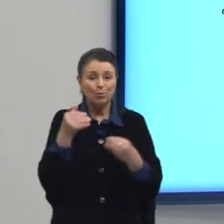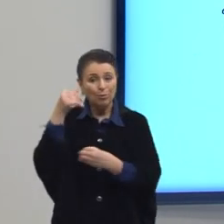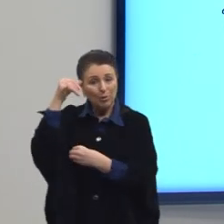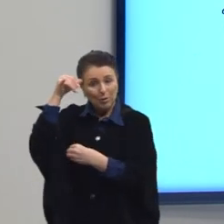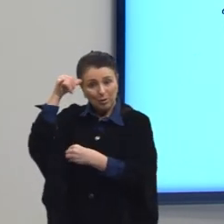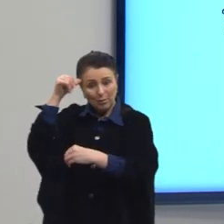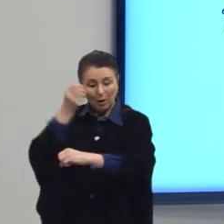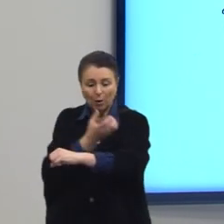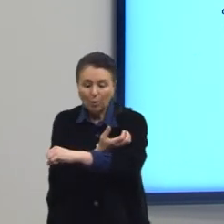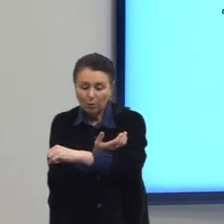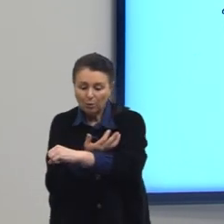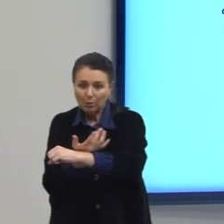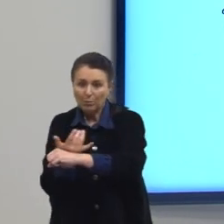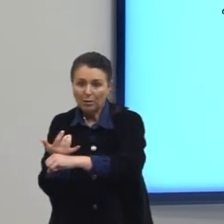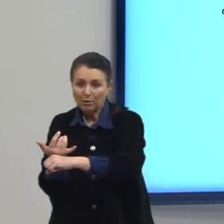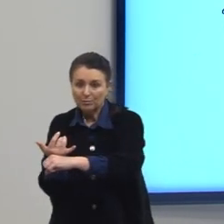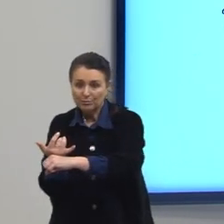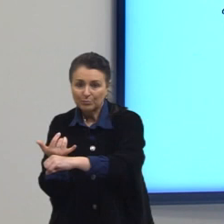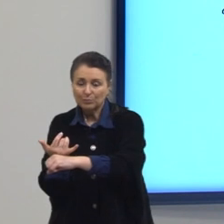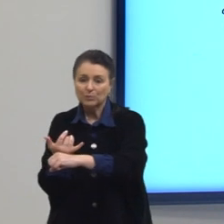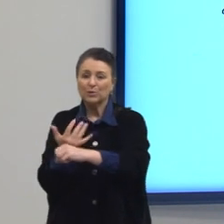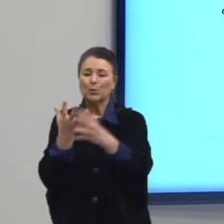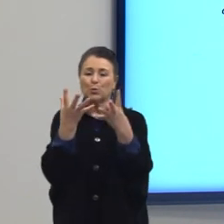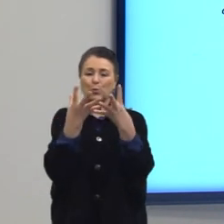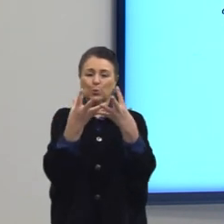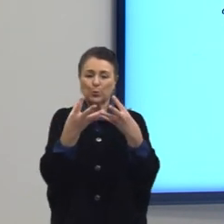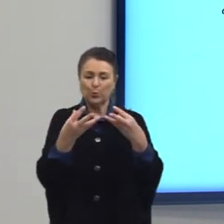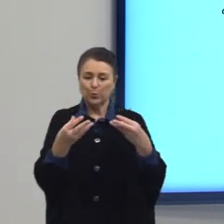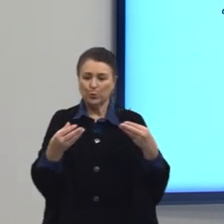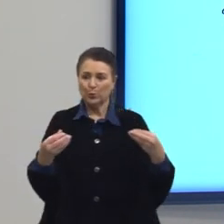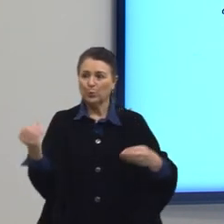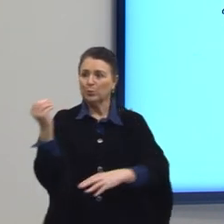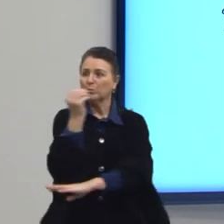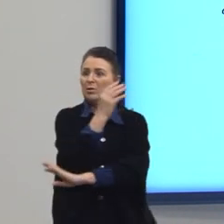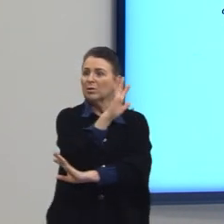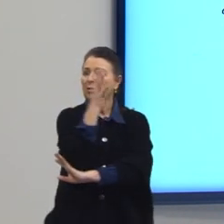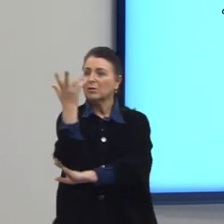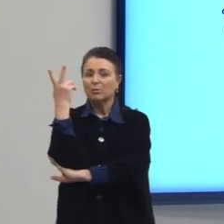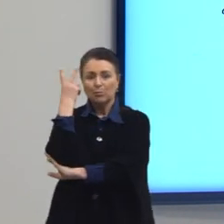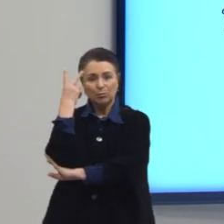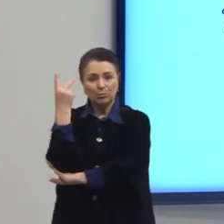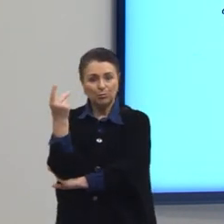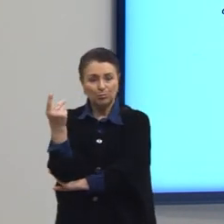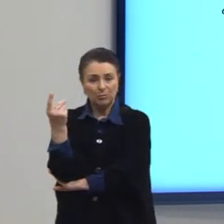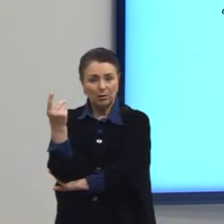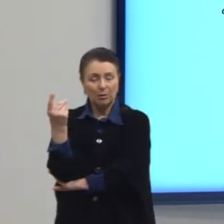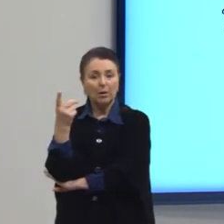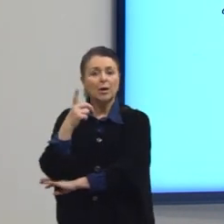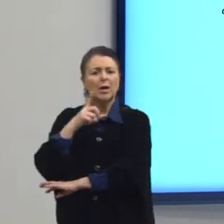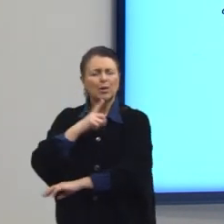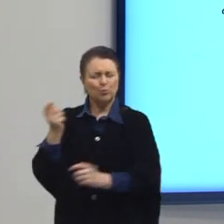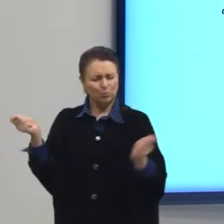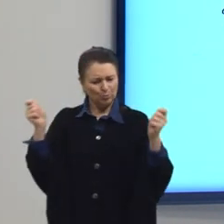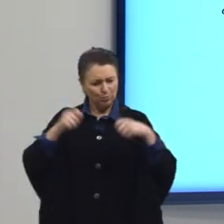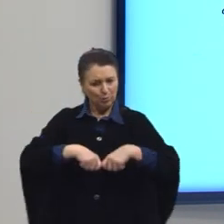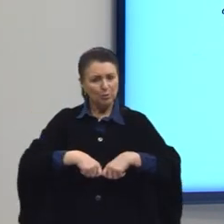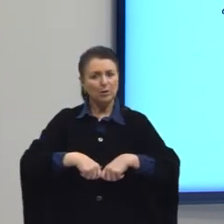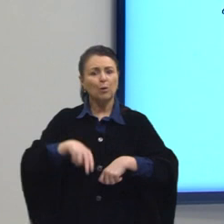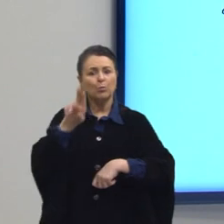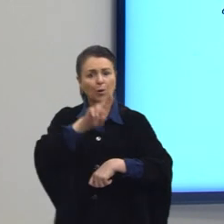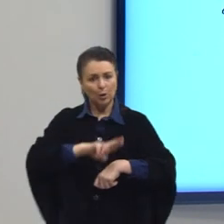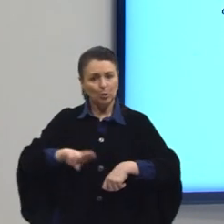tem levado à degradação da sua vegetação original, apesar do potencial para exploração